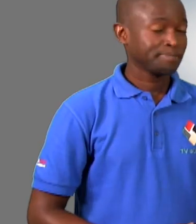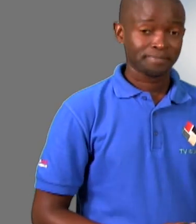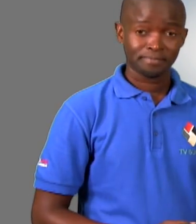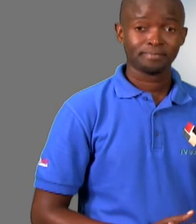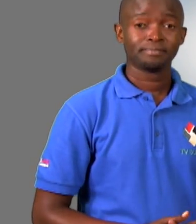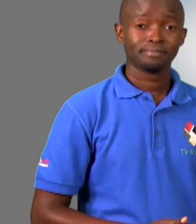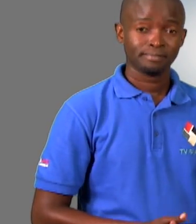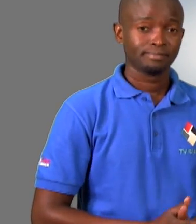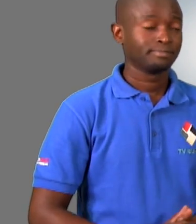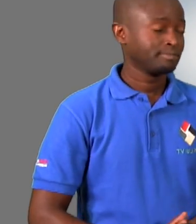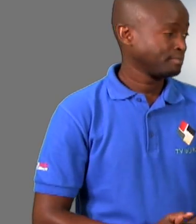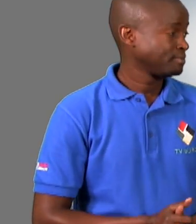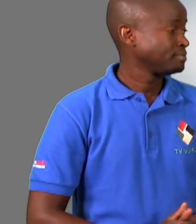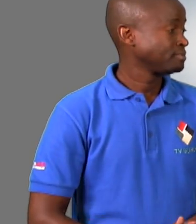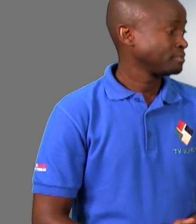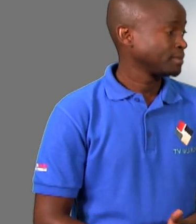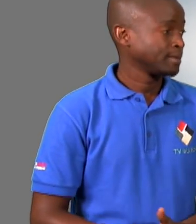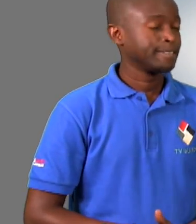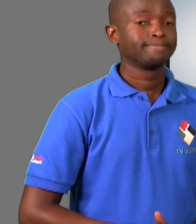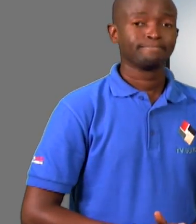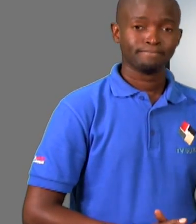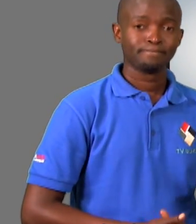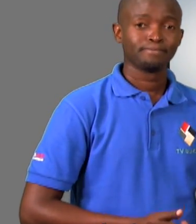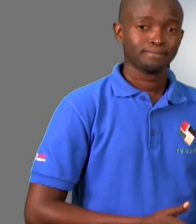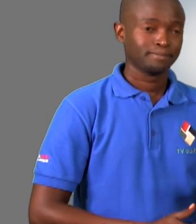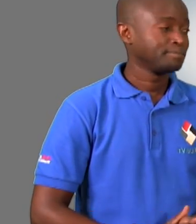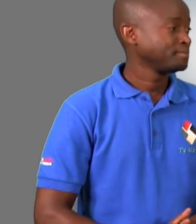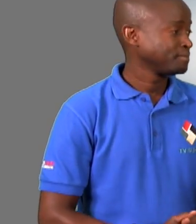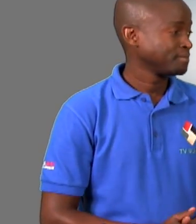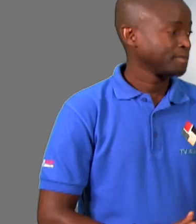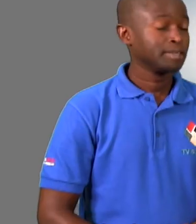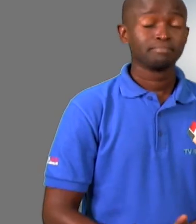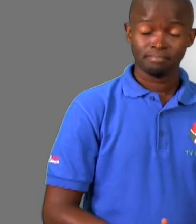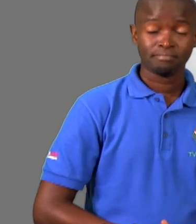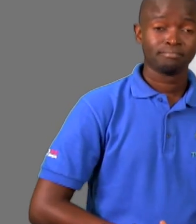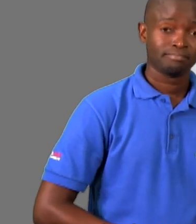e oportunidade para massificação do desporto para pessoas com deficiência.